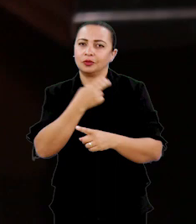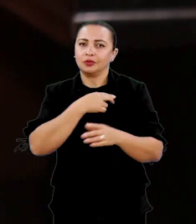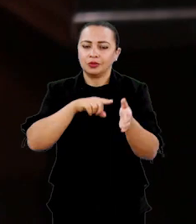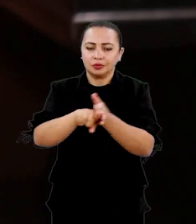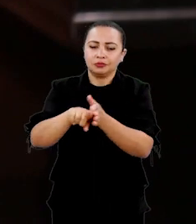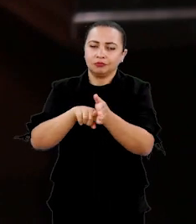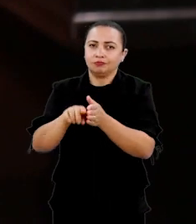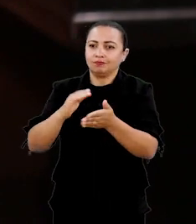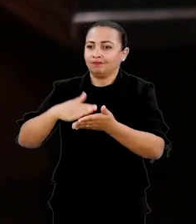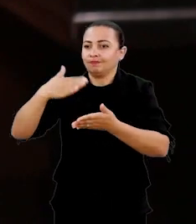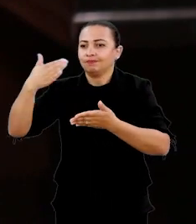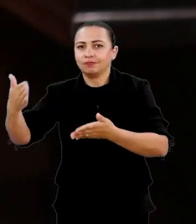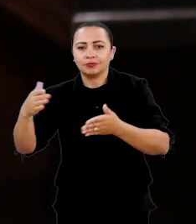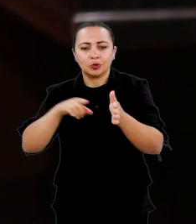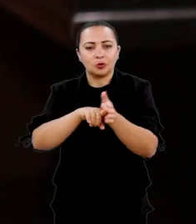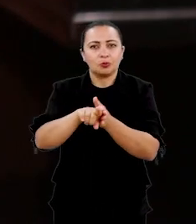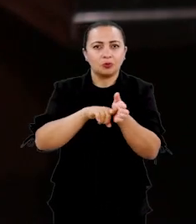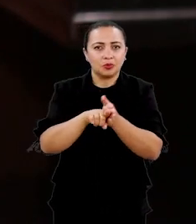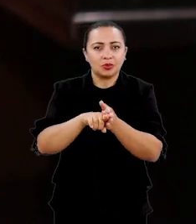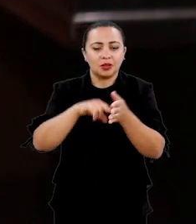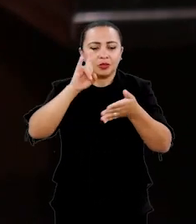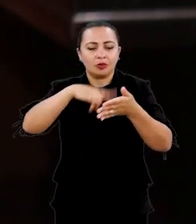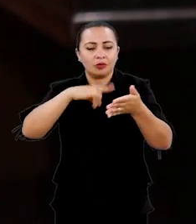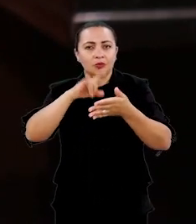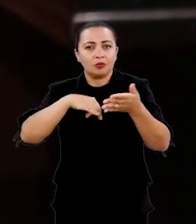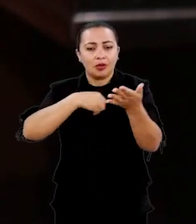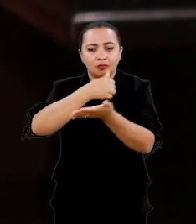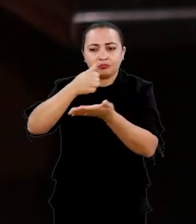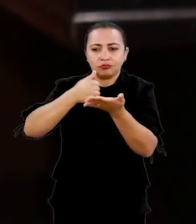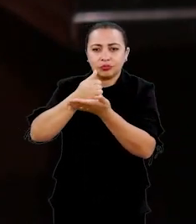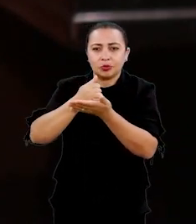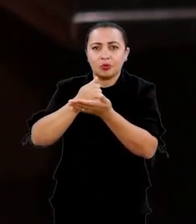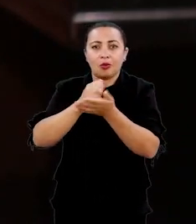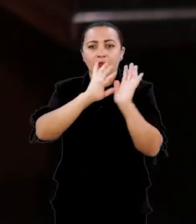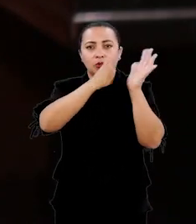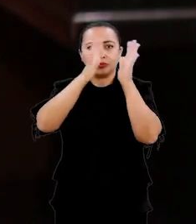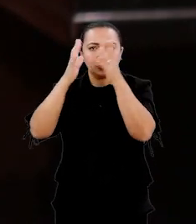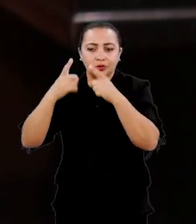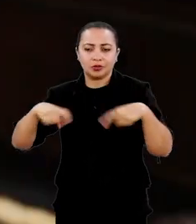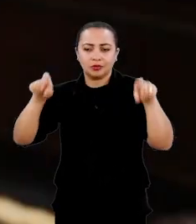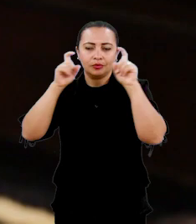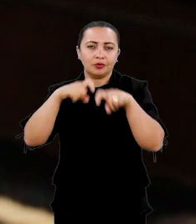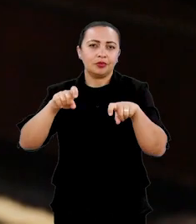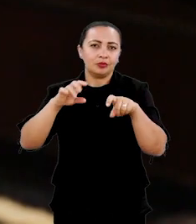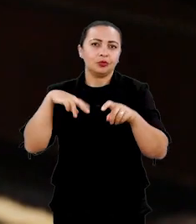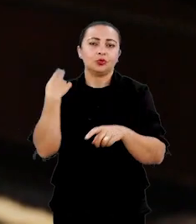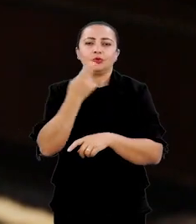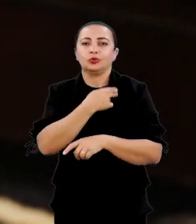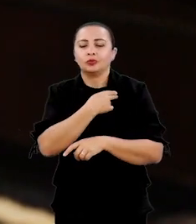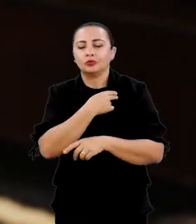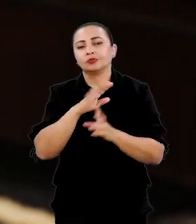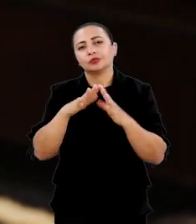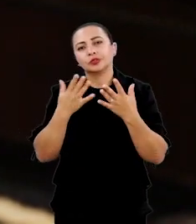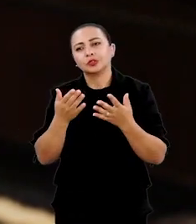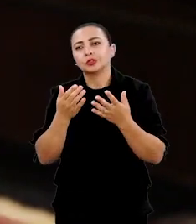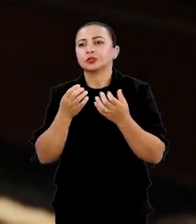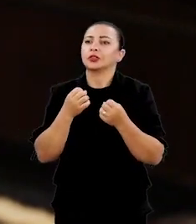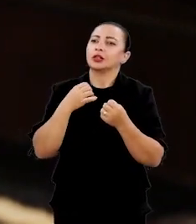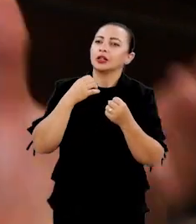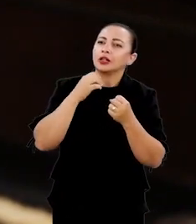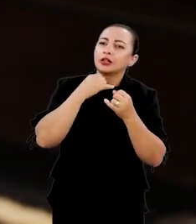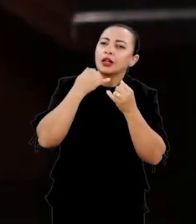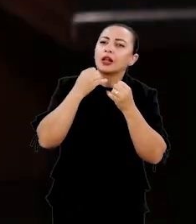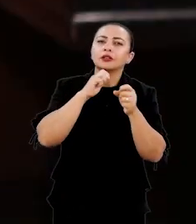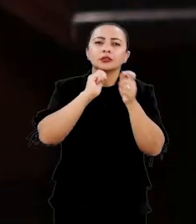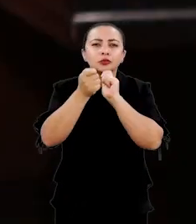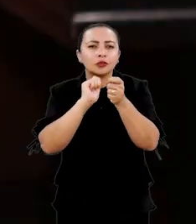de nossa pesquisa. Através de uma pesquisa documental, notadamente através de uma hemeroteca digital, a gente, por conta das